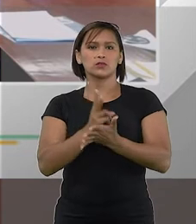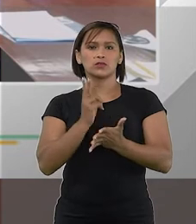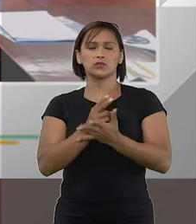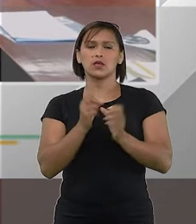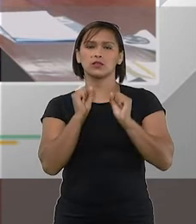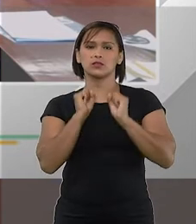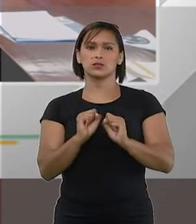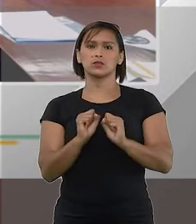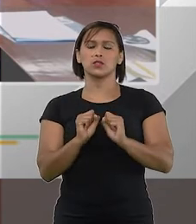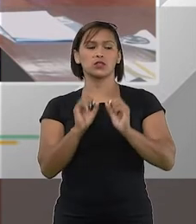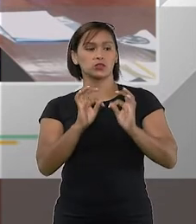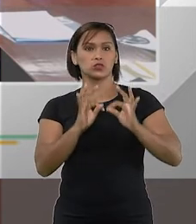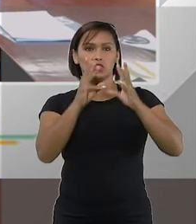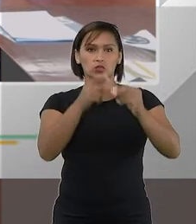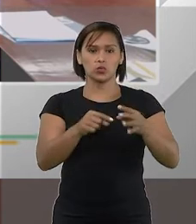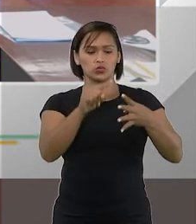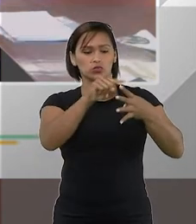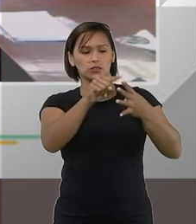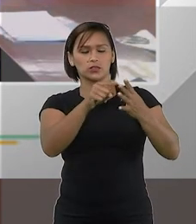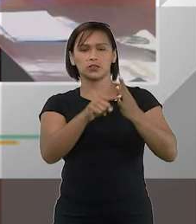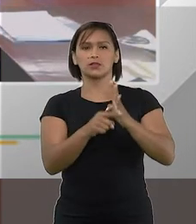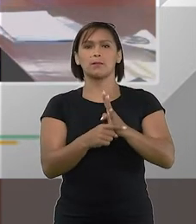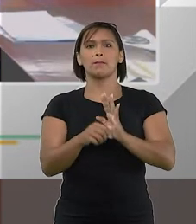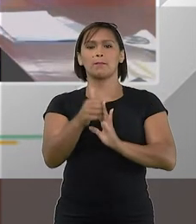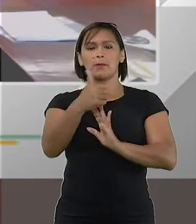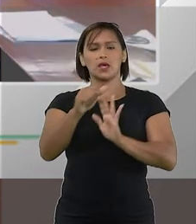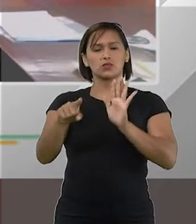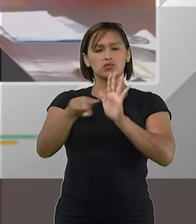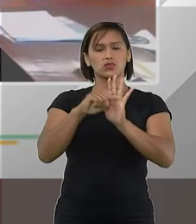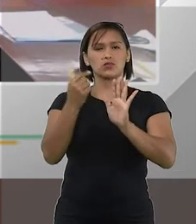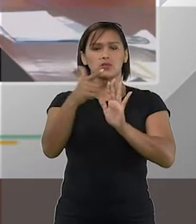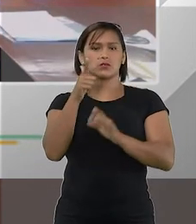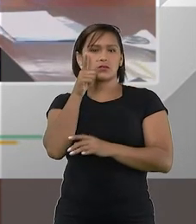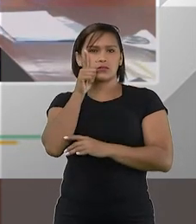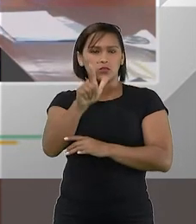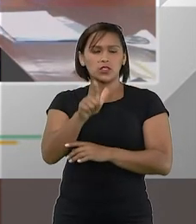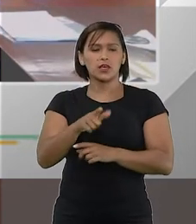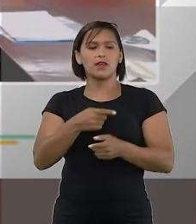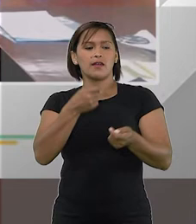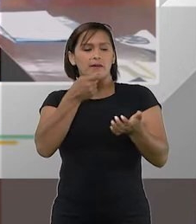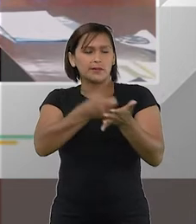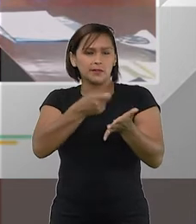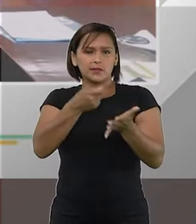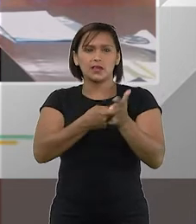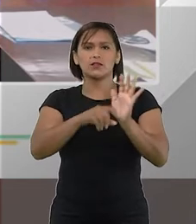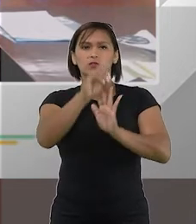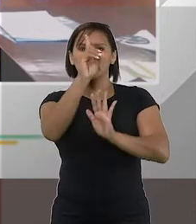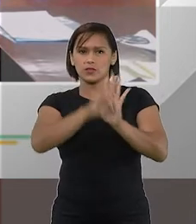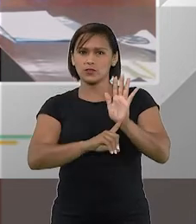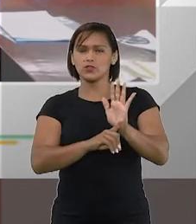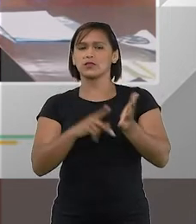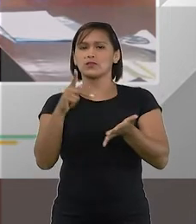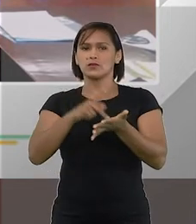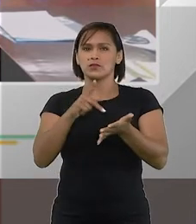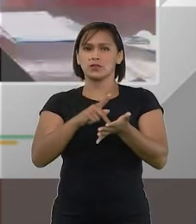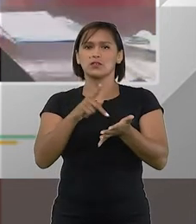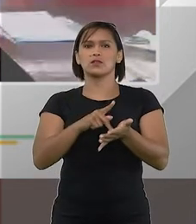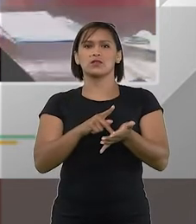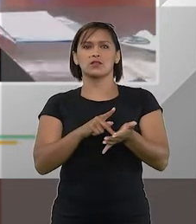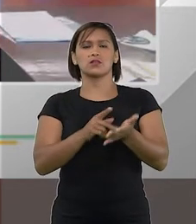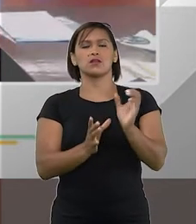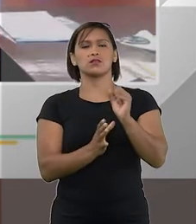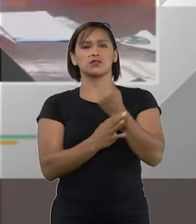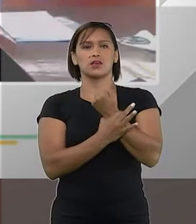eles pudessem todos esse menos um que não consegue não conseguia que brigava pelo seu direito do direito real da